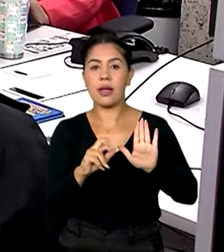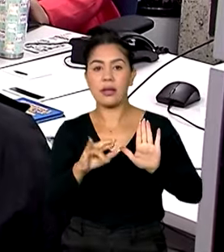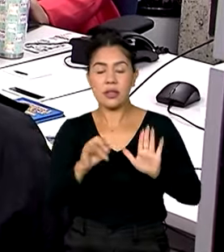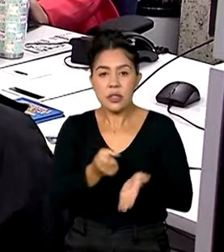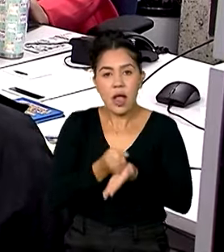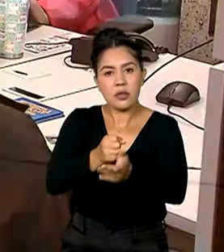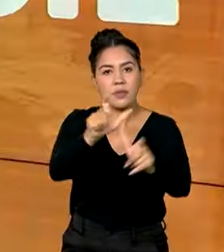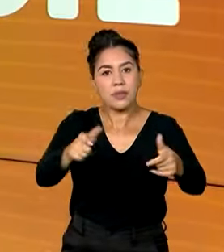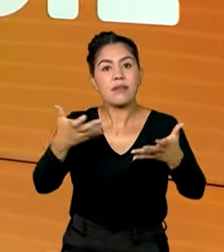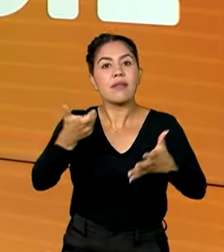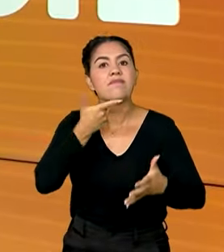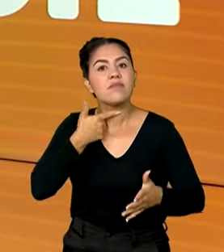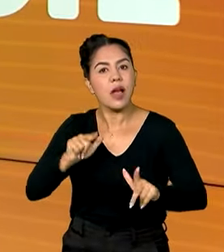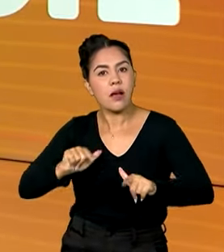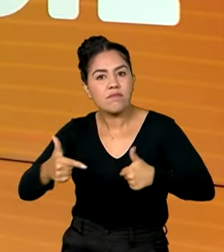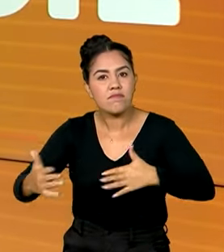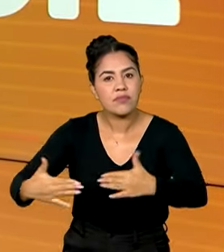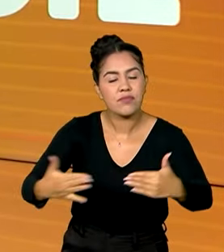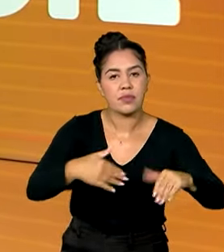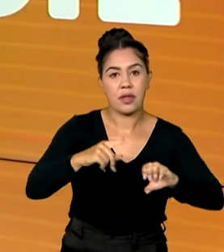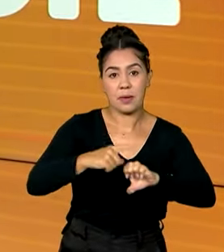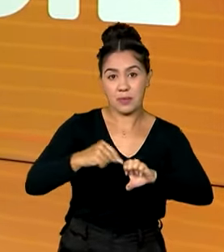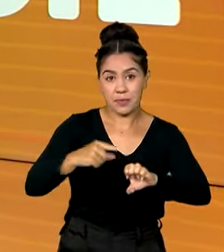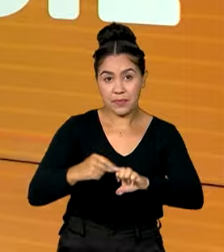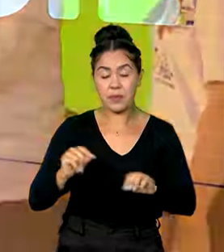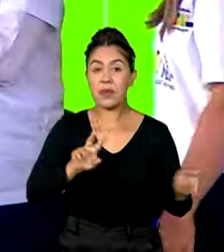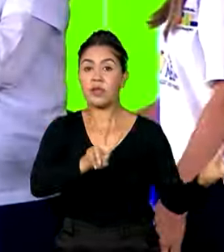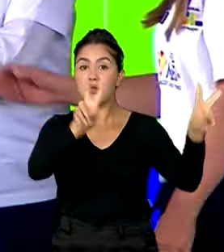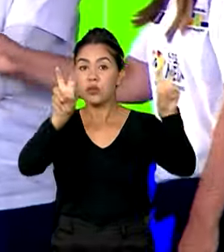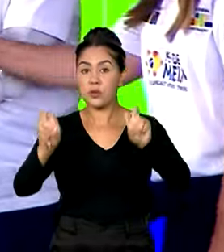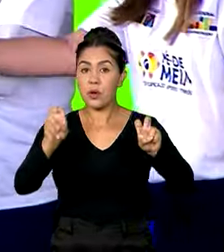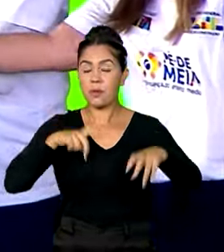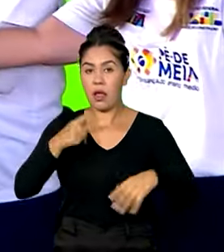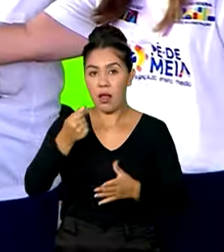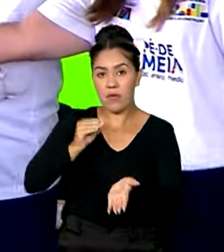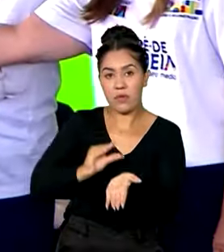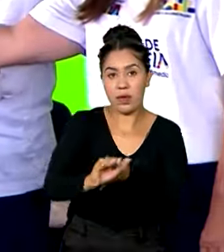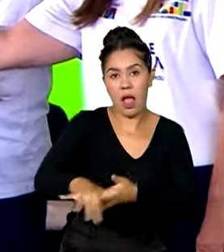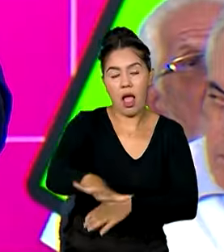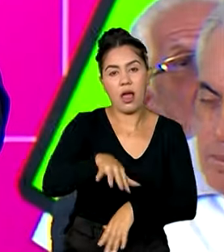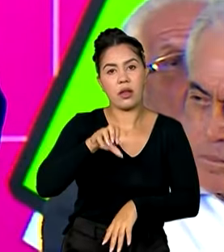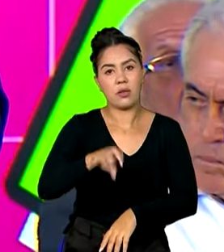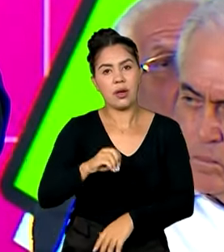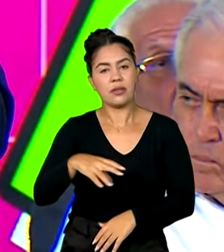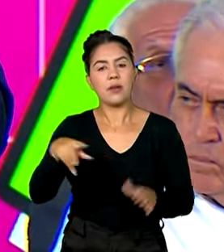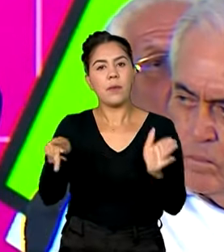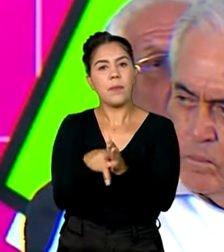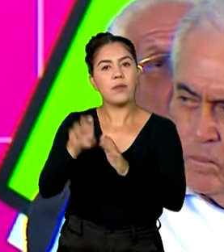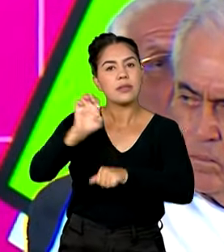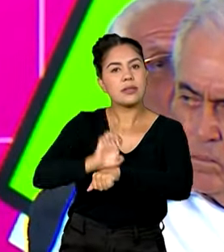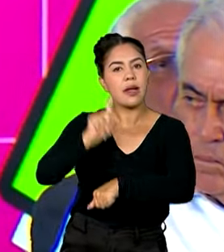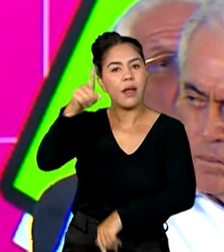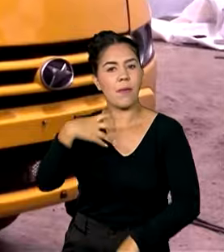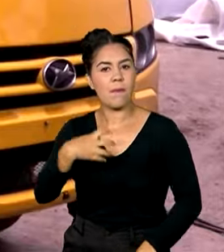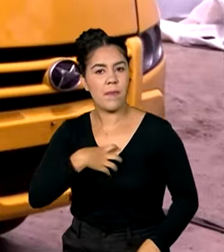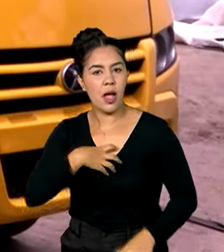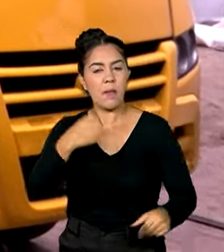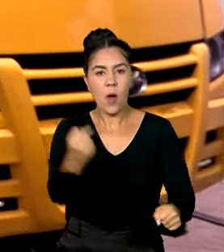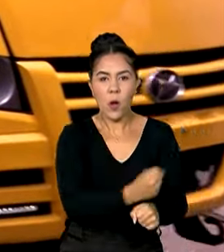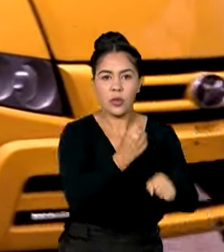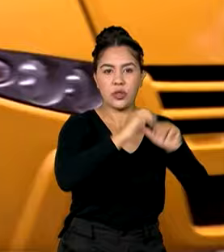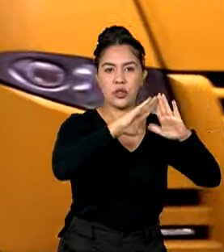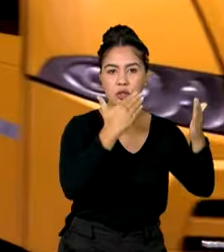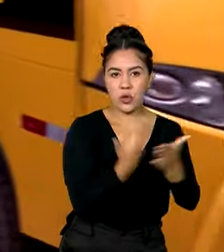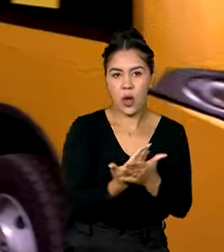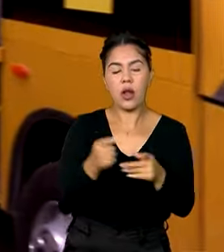empreender. Investimentos em educação. Bahia recebe mais de um bilhão de reais para construção de escolas, compra